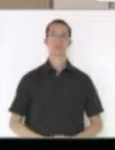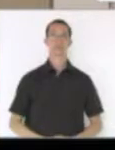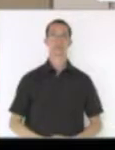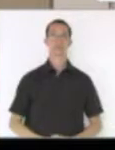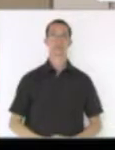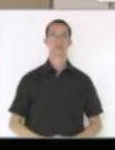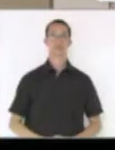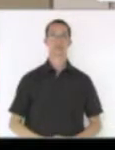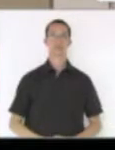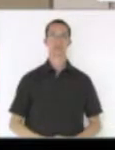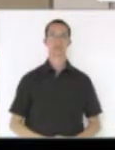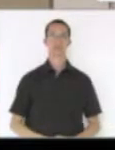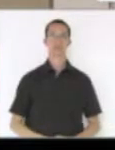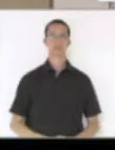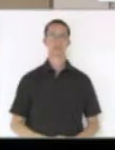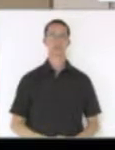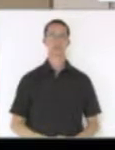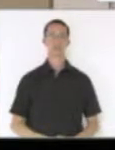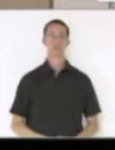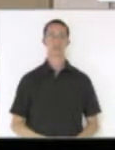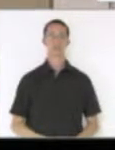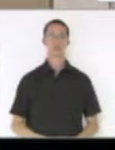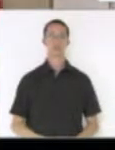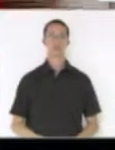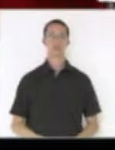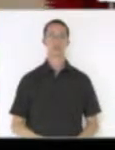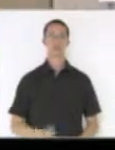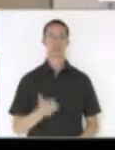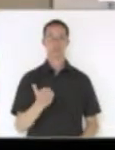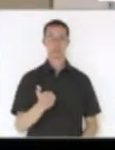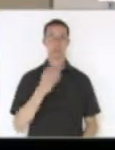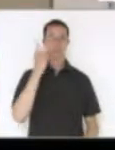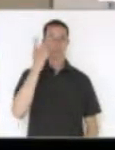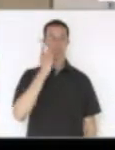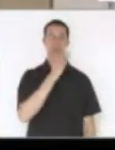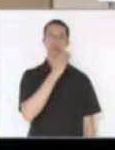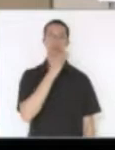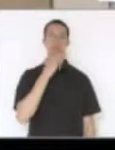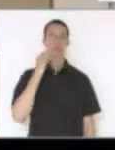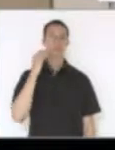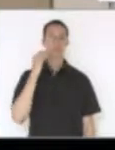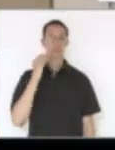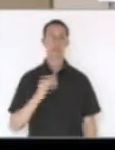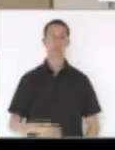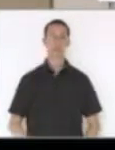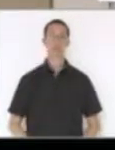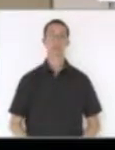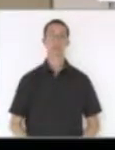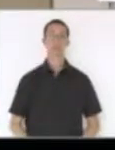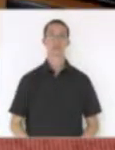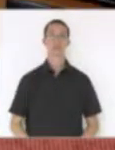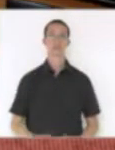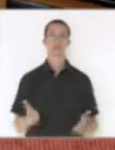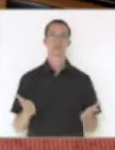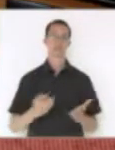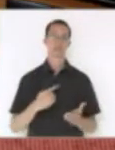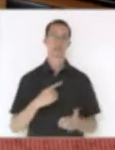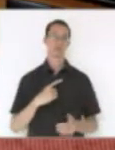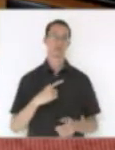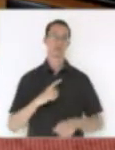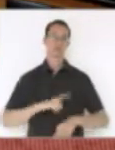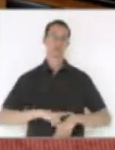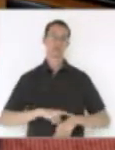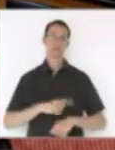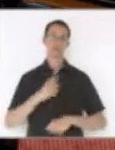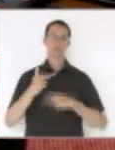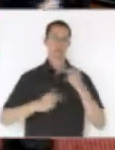ainda para manifestação pela ordem do deputado Roberto Salom. Eu tinha hoje um tempo para falar, mas vou deixar